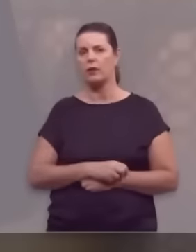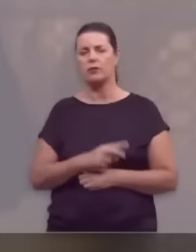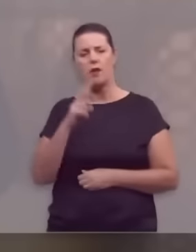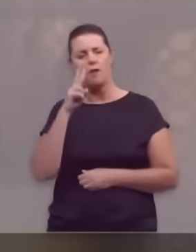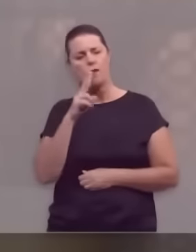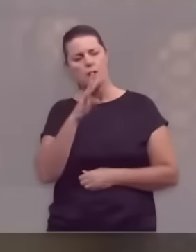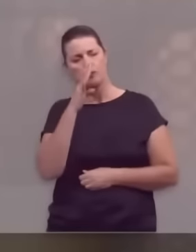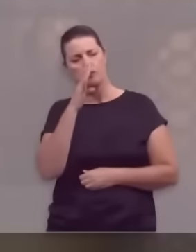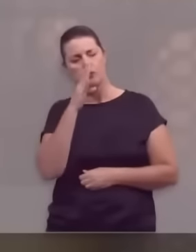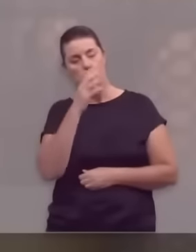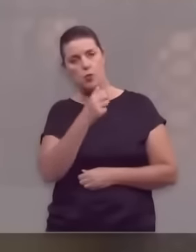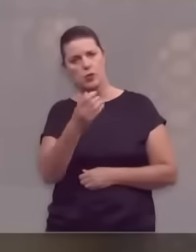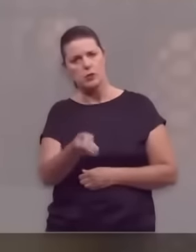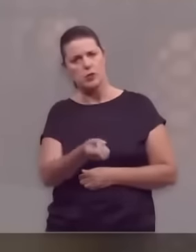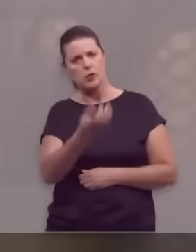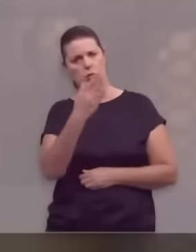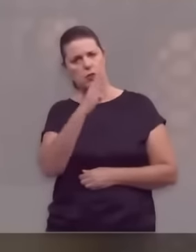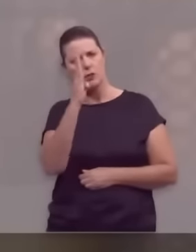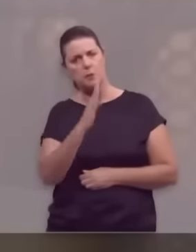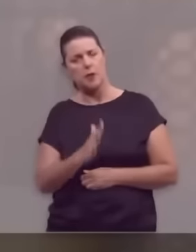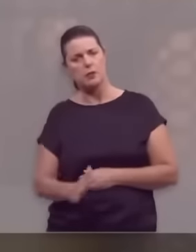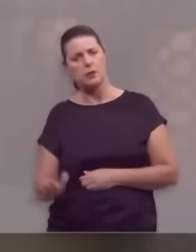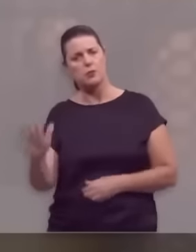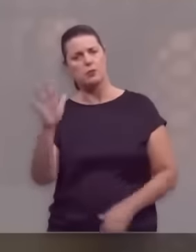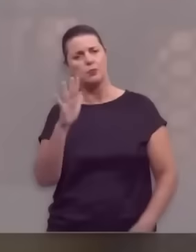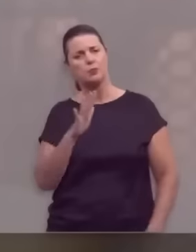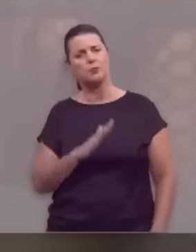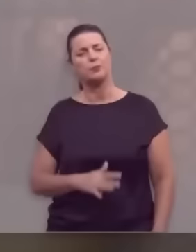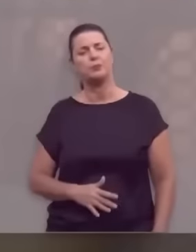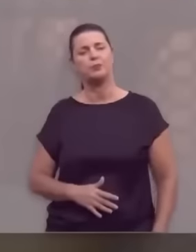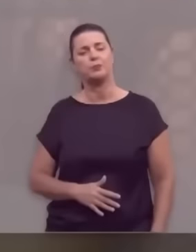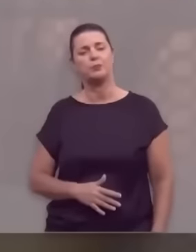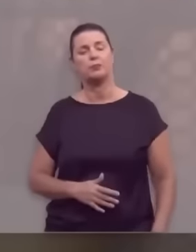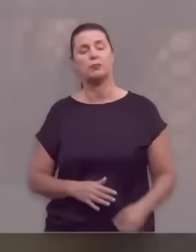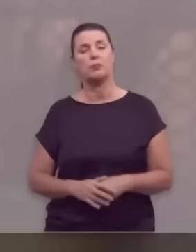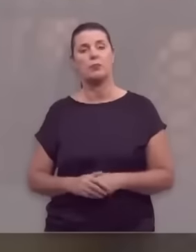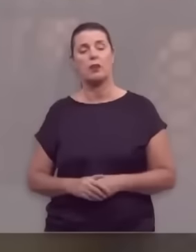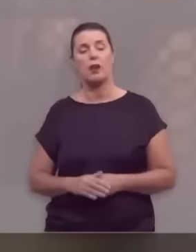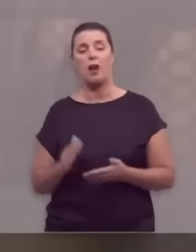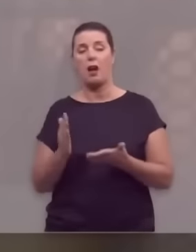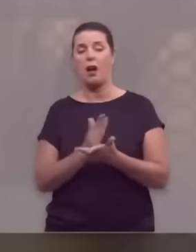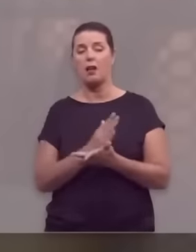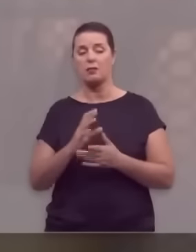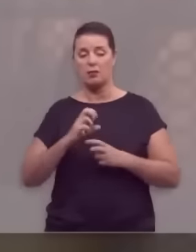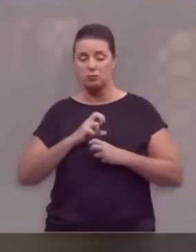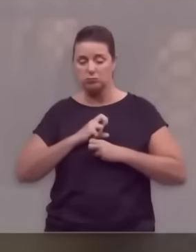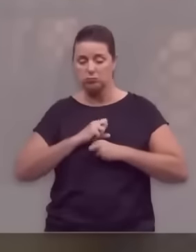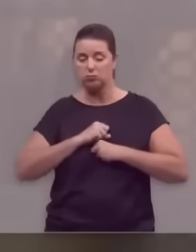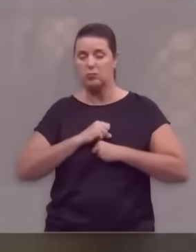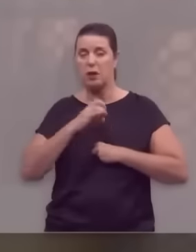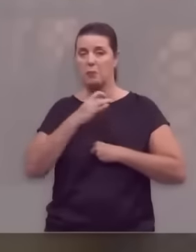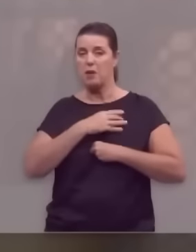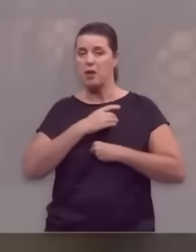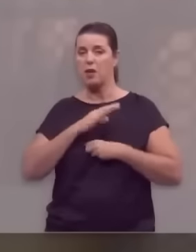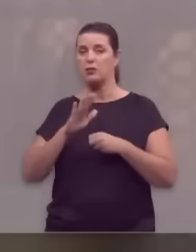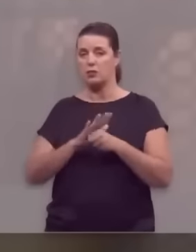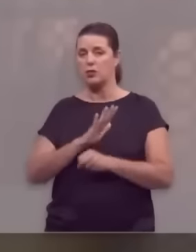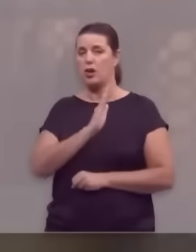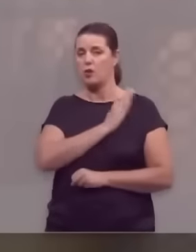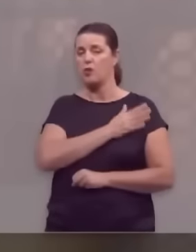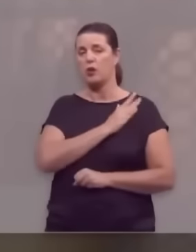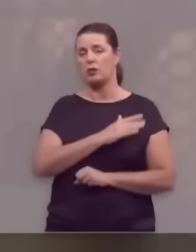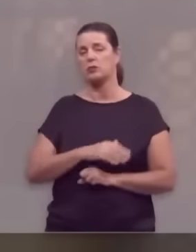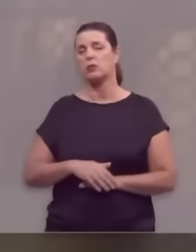Assistimos coisas dramáticas no Brasil. Às vezes, angústia ou medo tomou conta do coração.